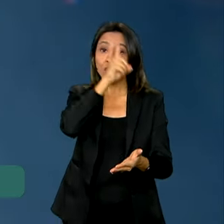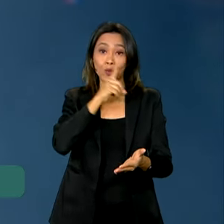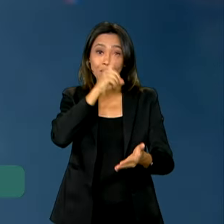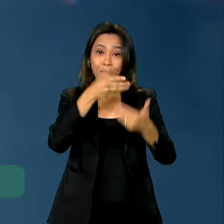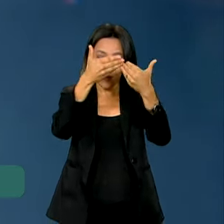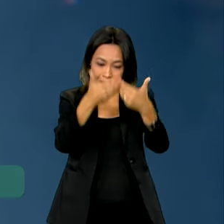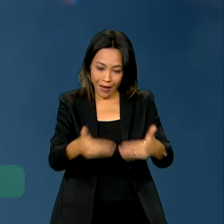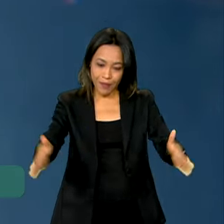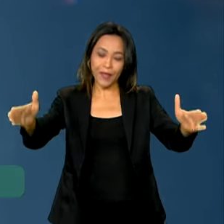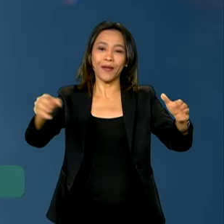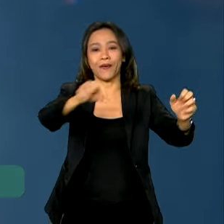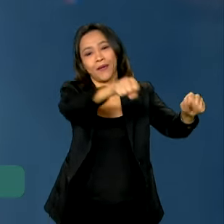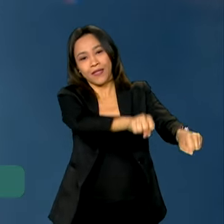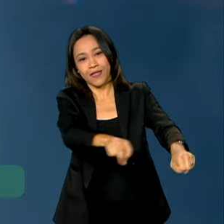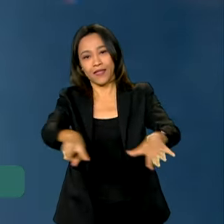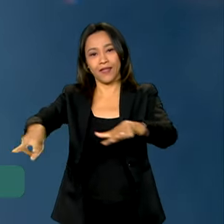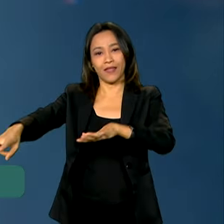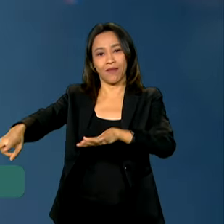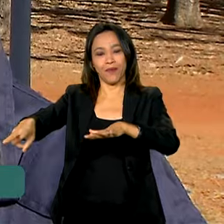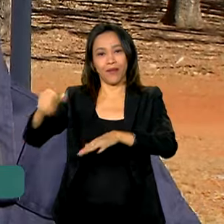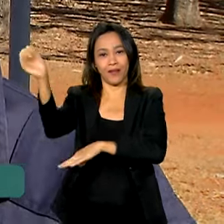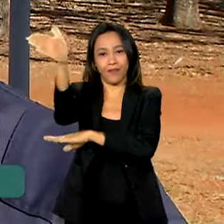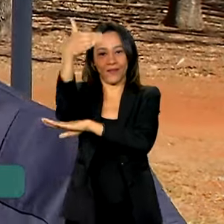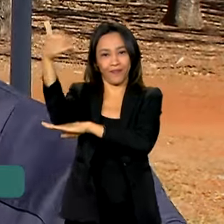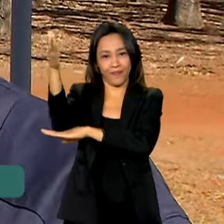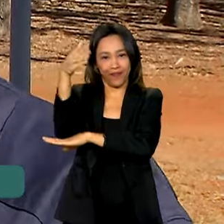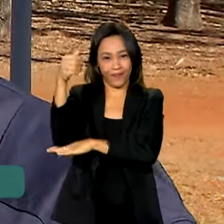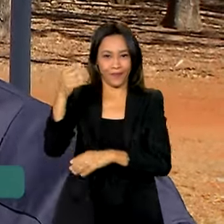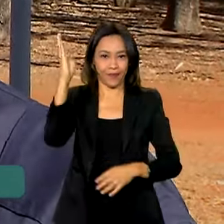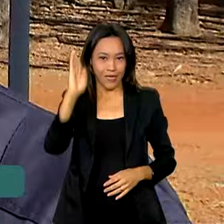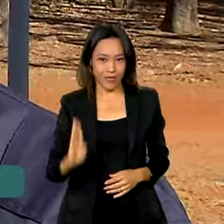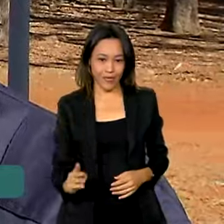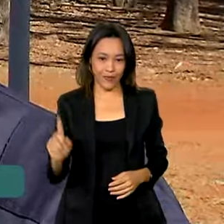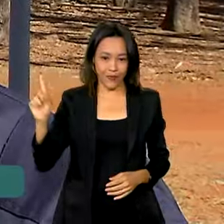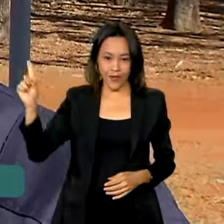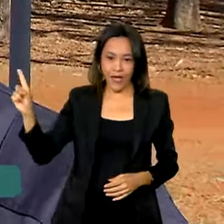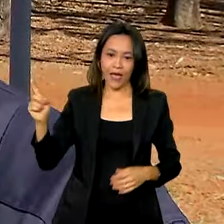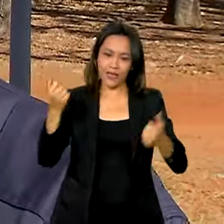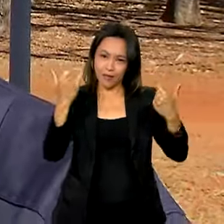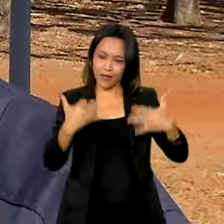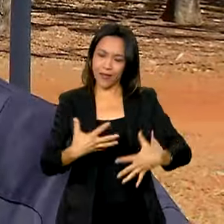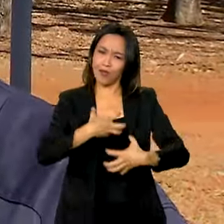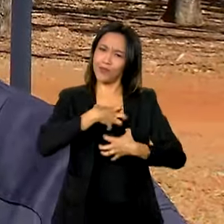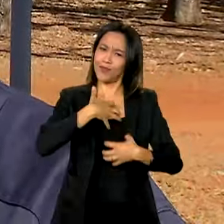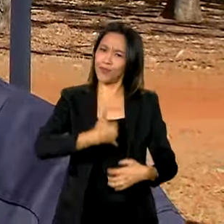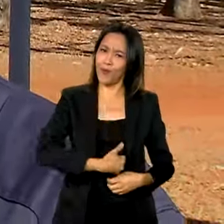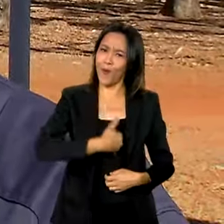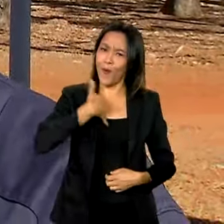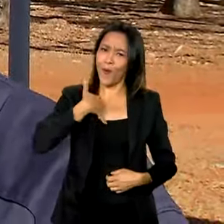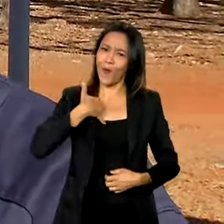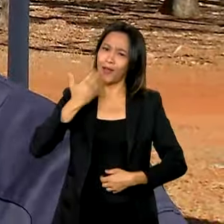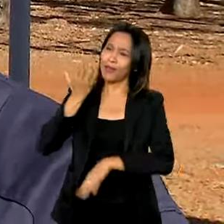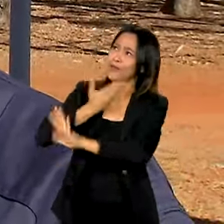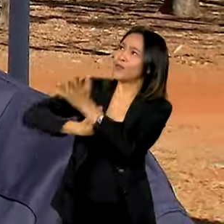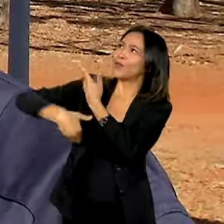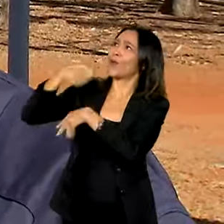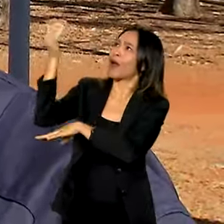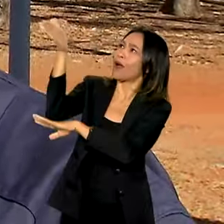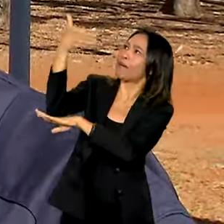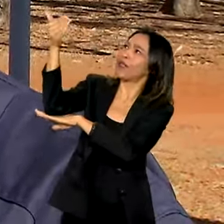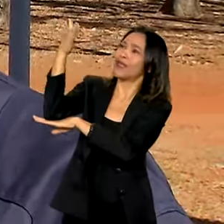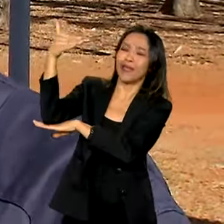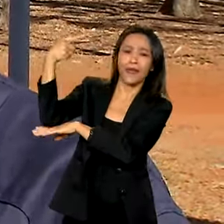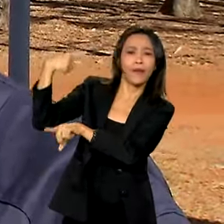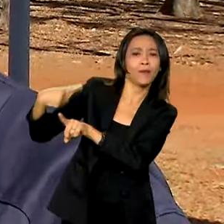comemorações da Semana da Pátria. É uma grande honra a gente poder estar aqui e fazer essa troca da bandeira, porque